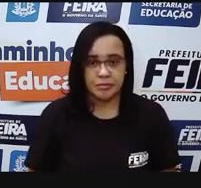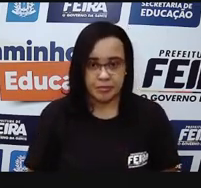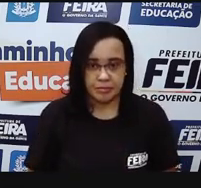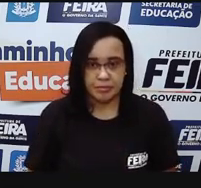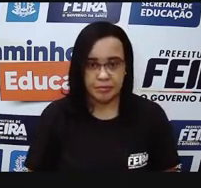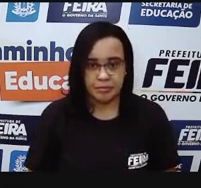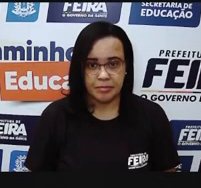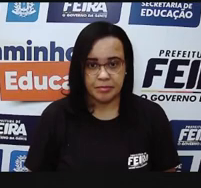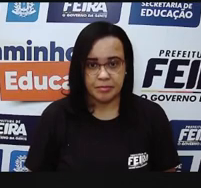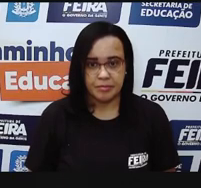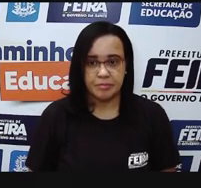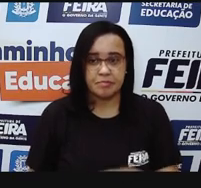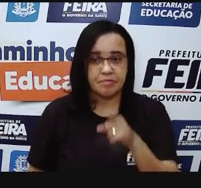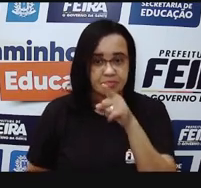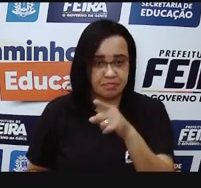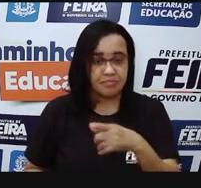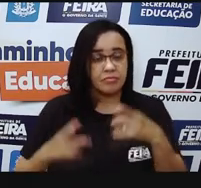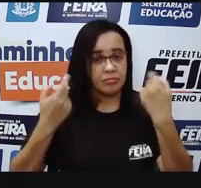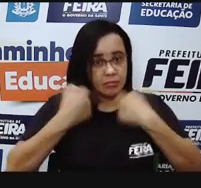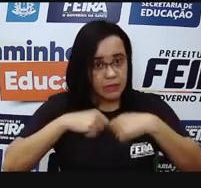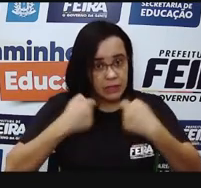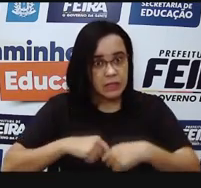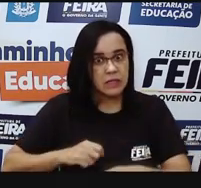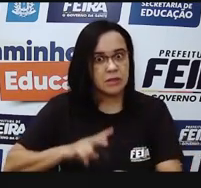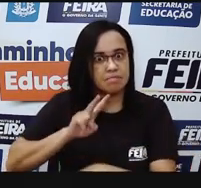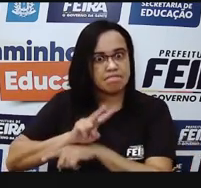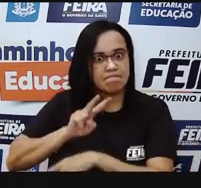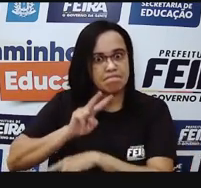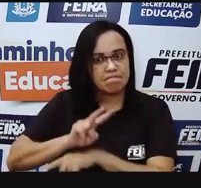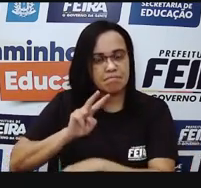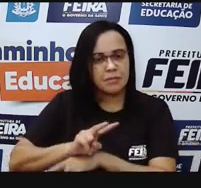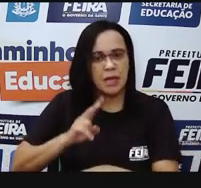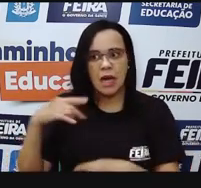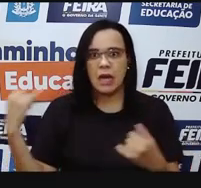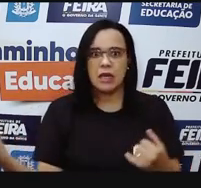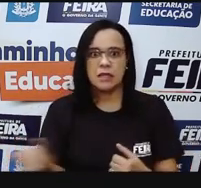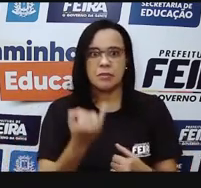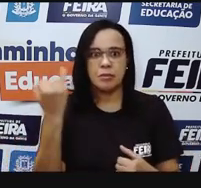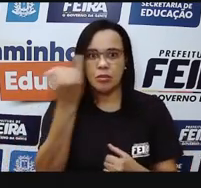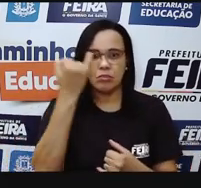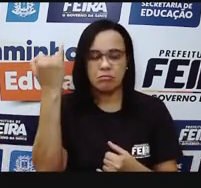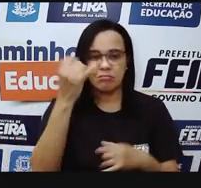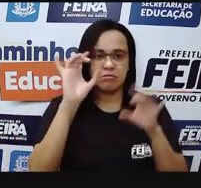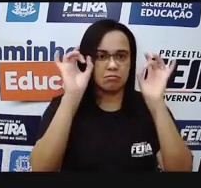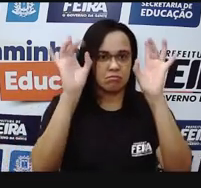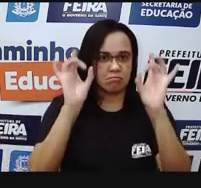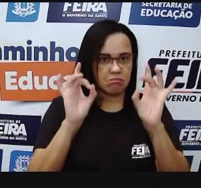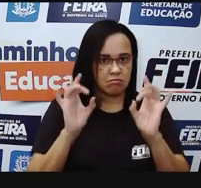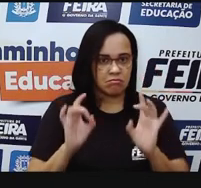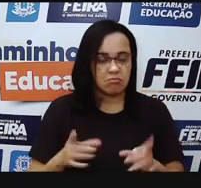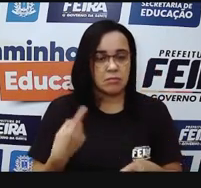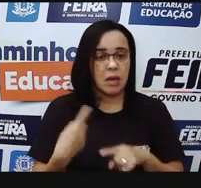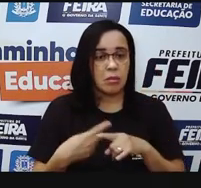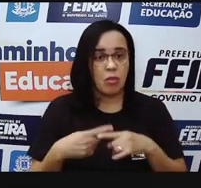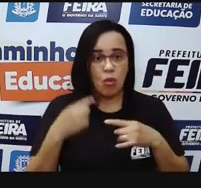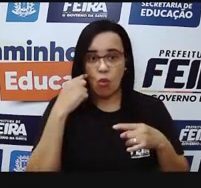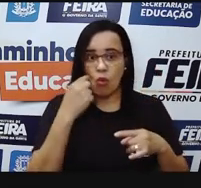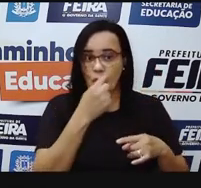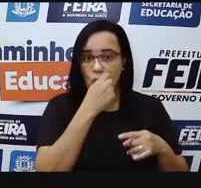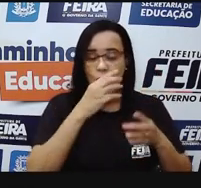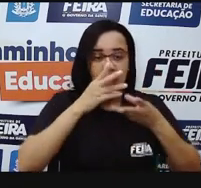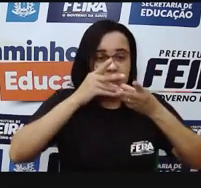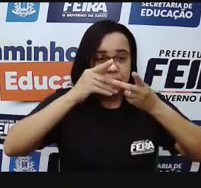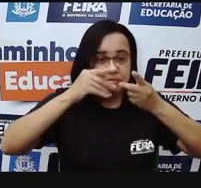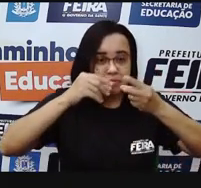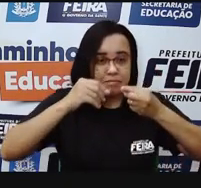precisam de um cuidado especial. Um dos cuidados que nós podemos ter é com a hidratação do nosso olho, tá? E aí, quem